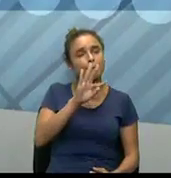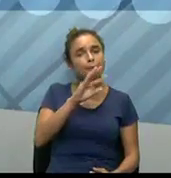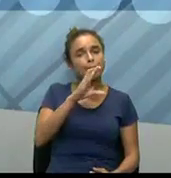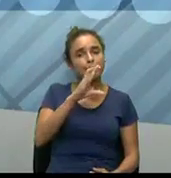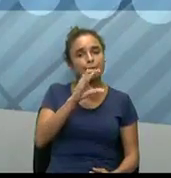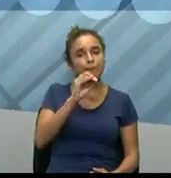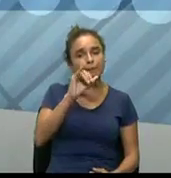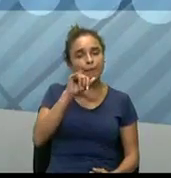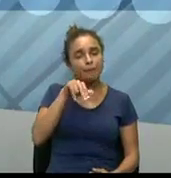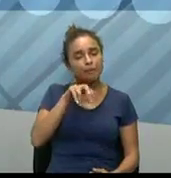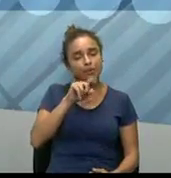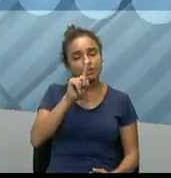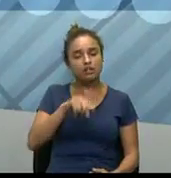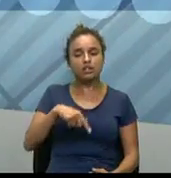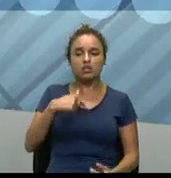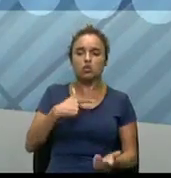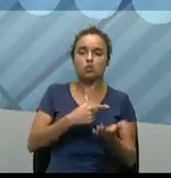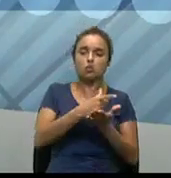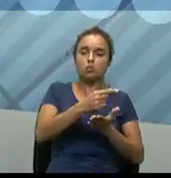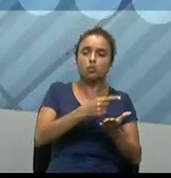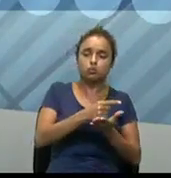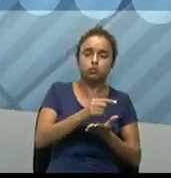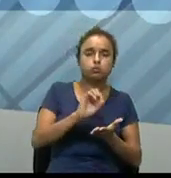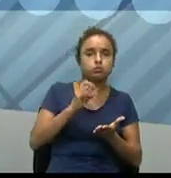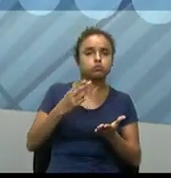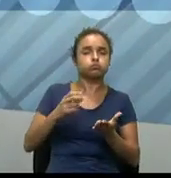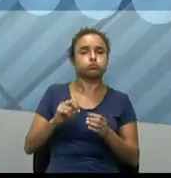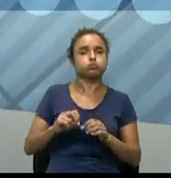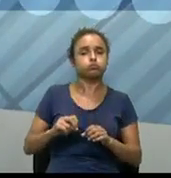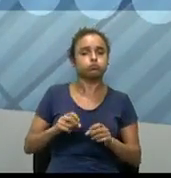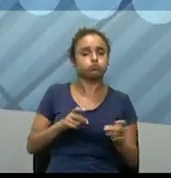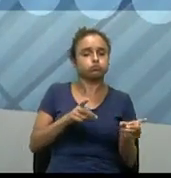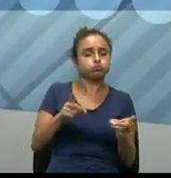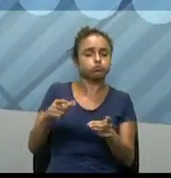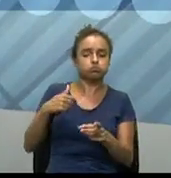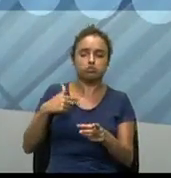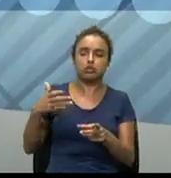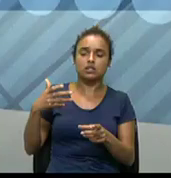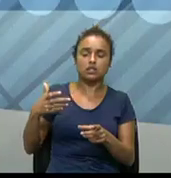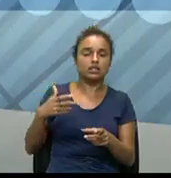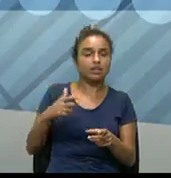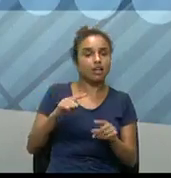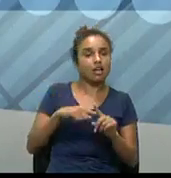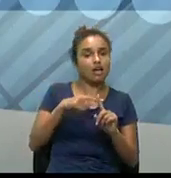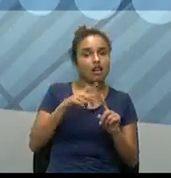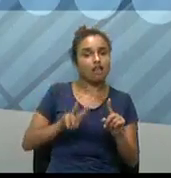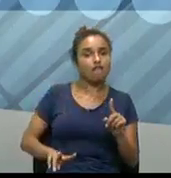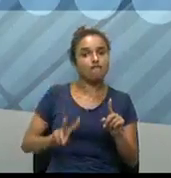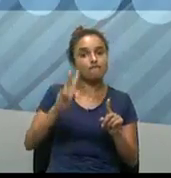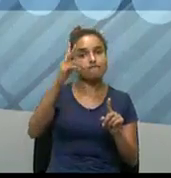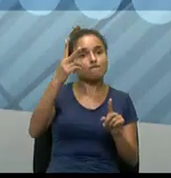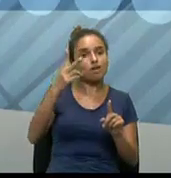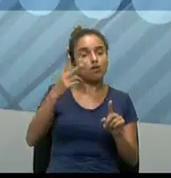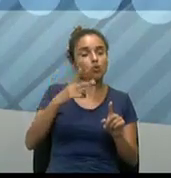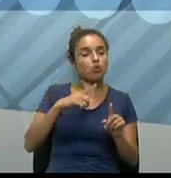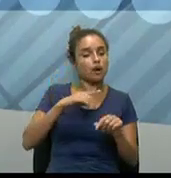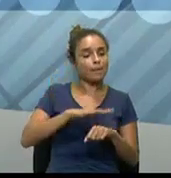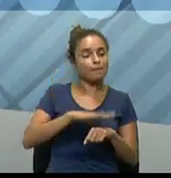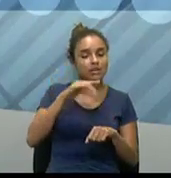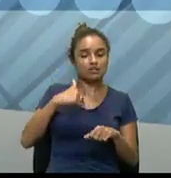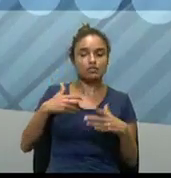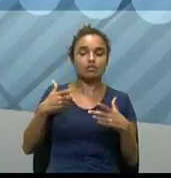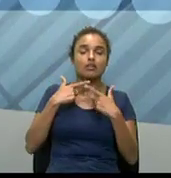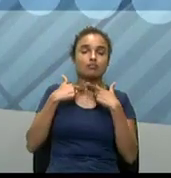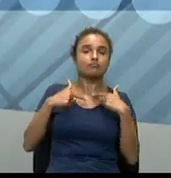de venda, acumulei ou valorizou, né? Eu quero gastá-las. Quais são as possibilidades